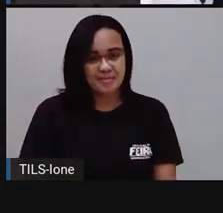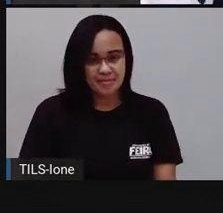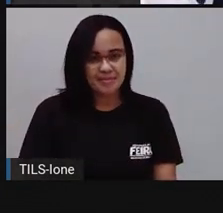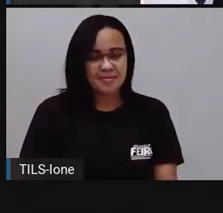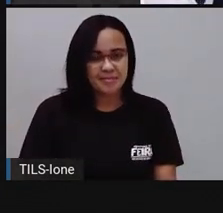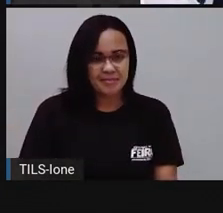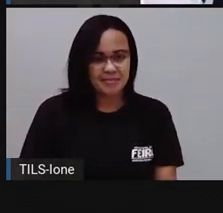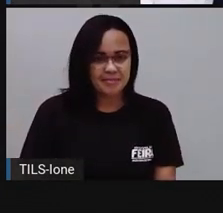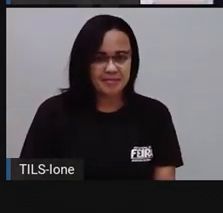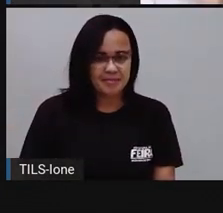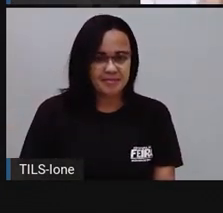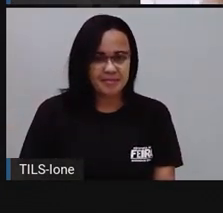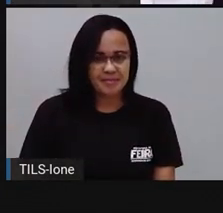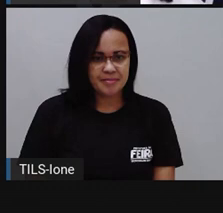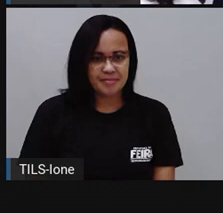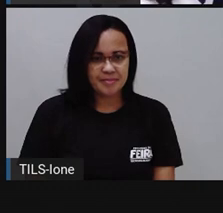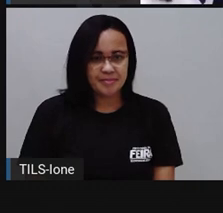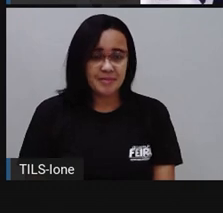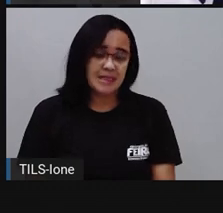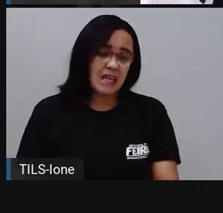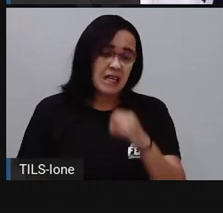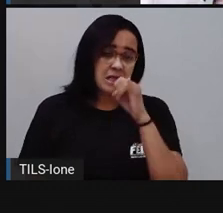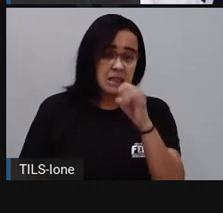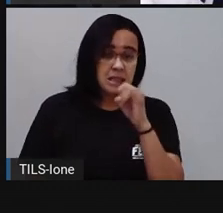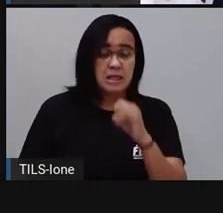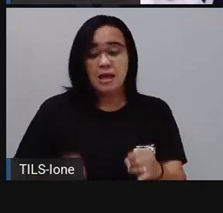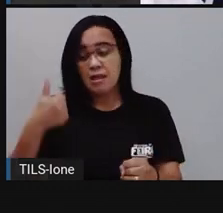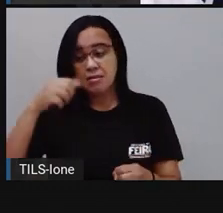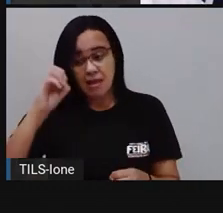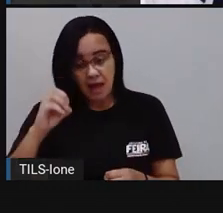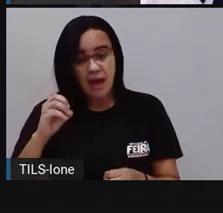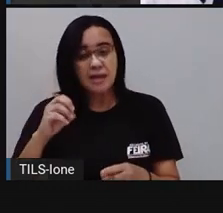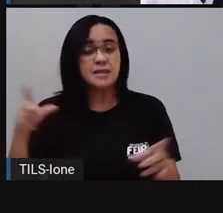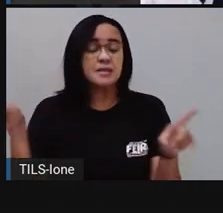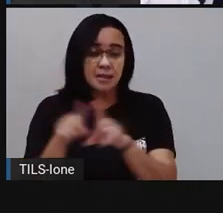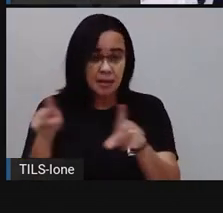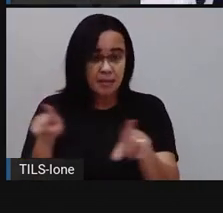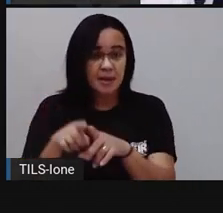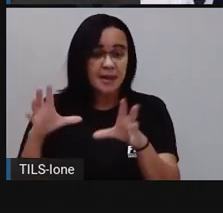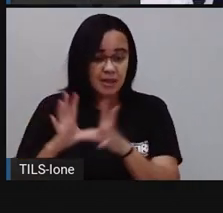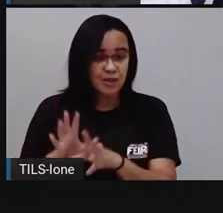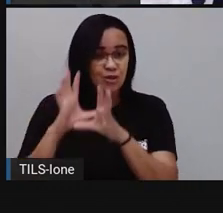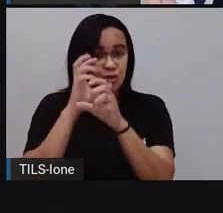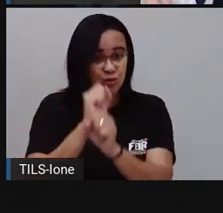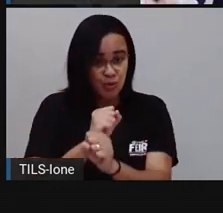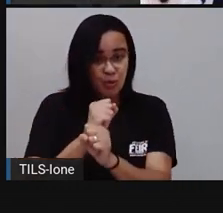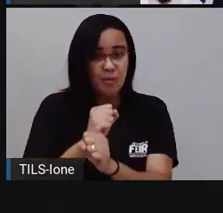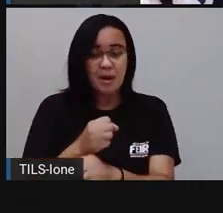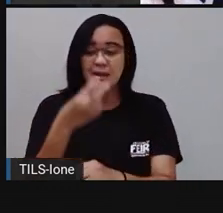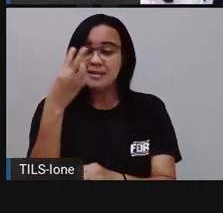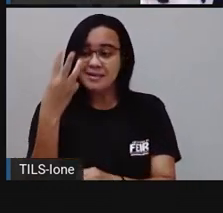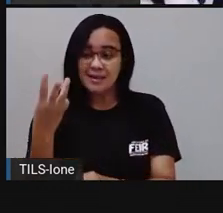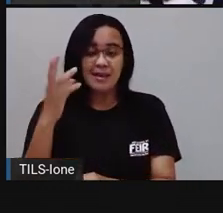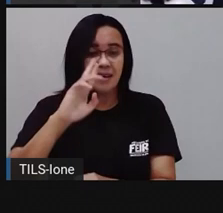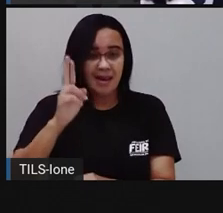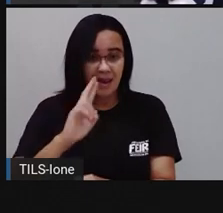acrescentando a rede. Se for em dez redes, Proiane, você vai somar o três reais dez vezes, tá bom?